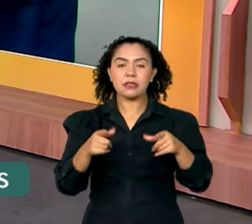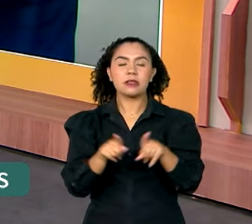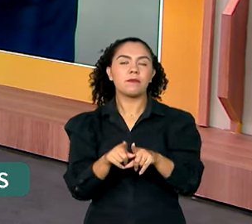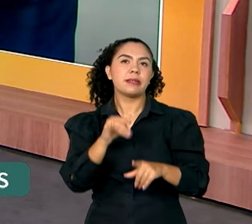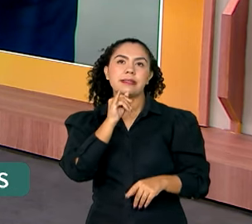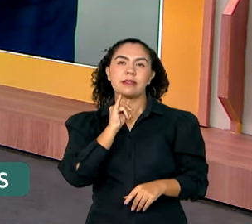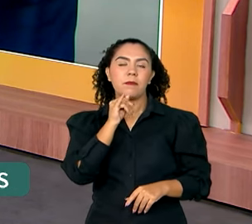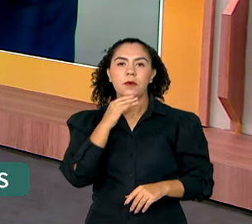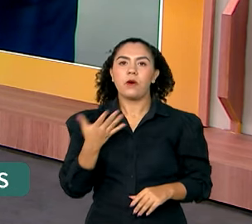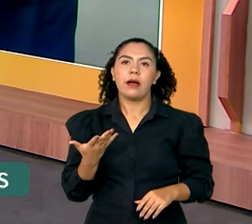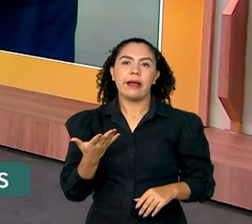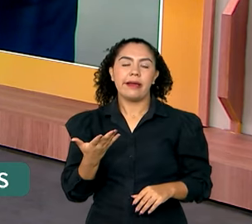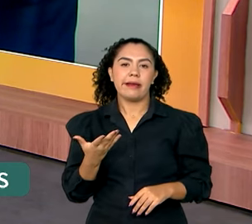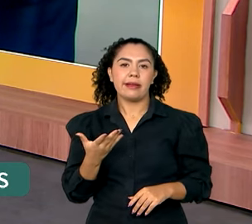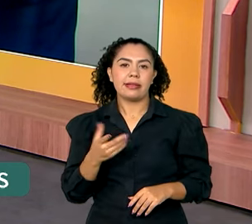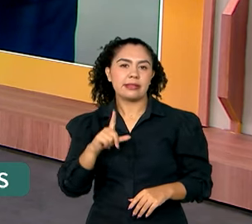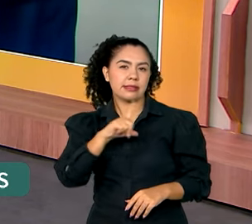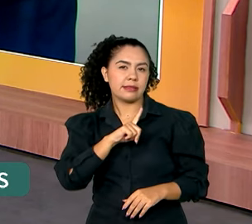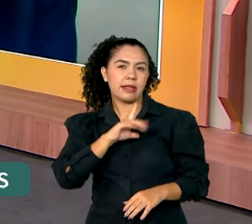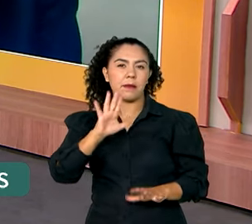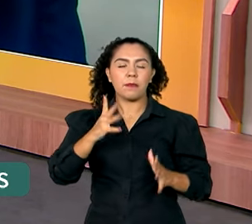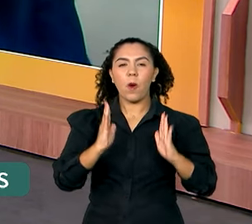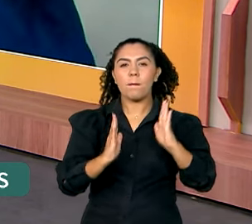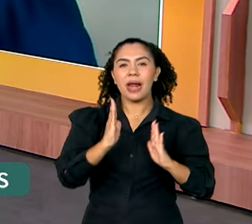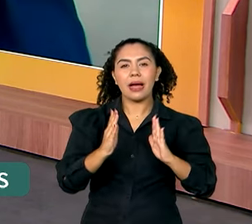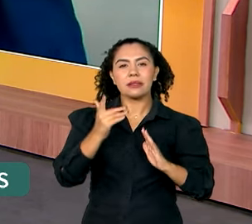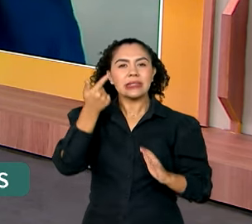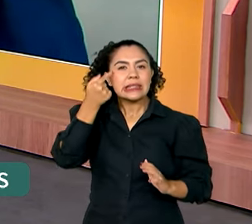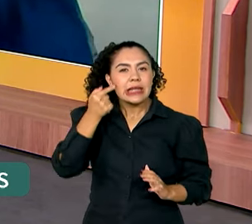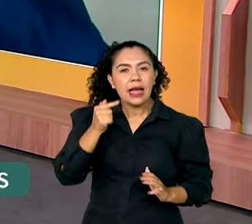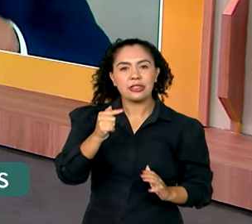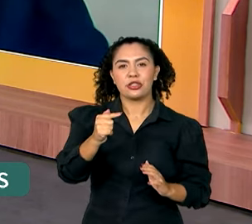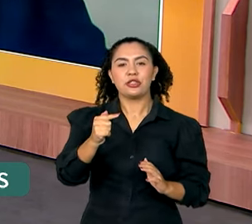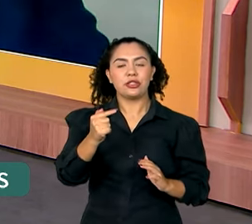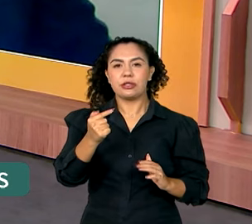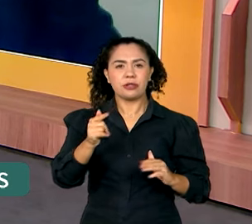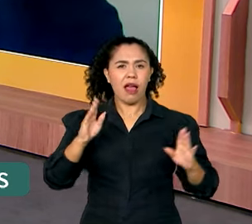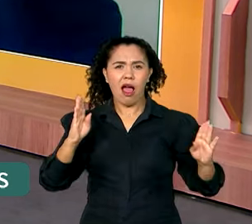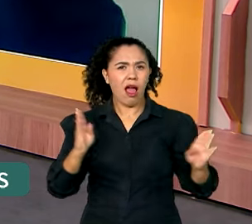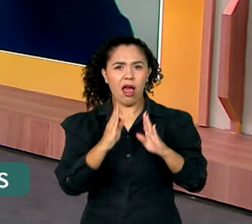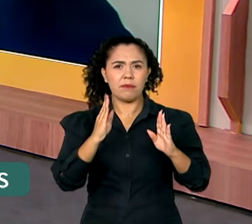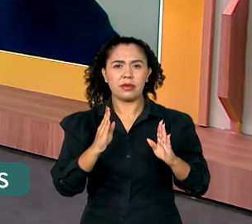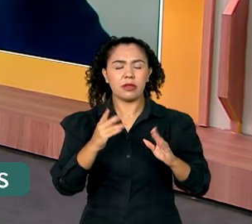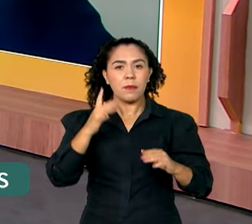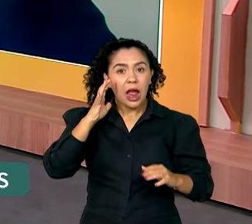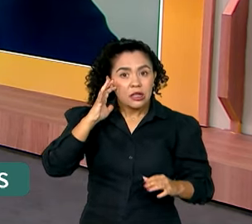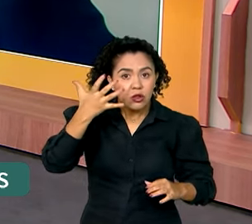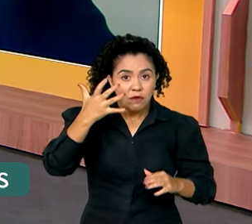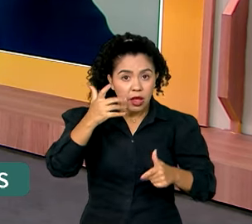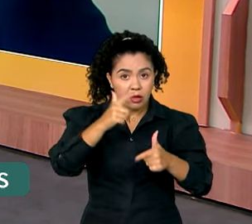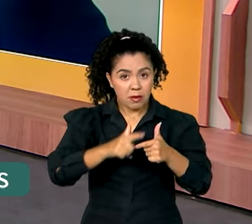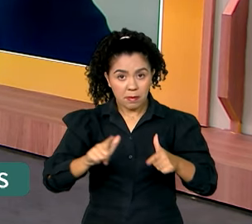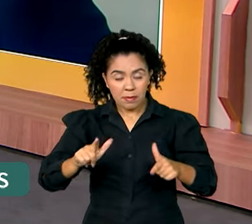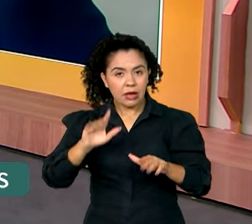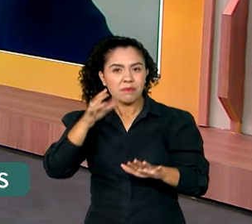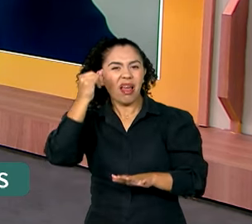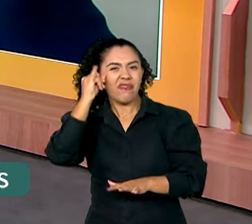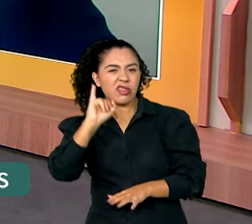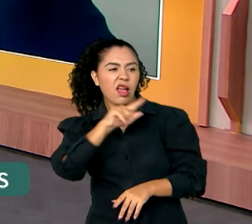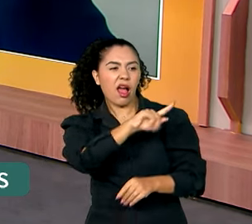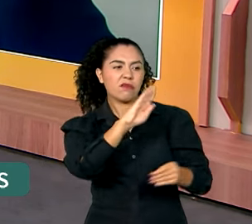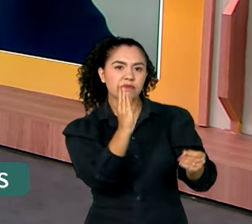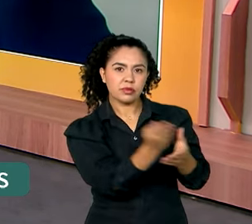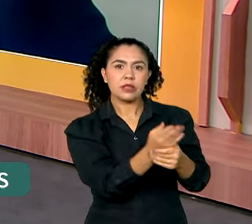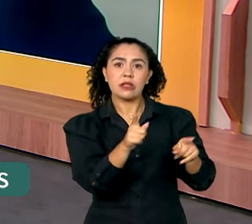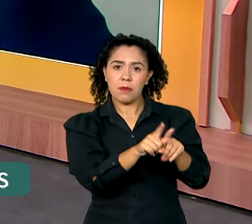quando você tem sete dias ou um tempo muito rápido para resolver uma questão, não chegar na justiça, isso também ajuda